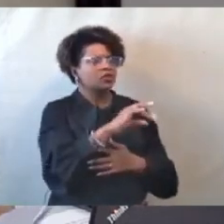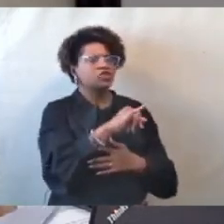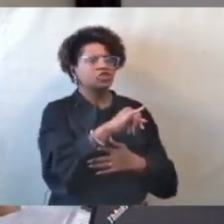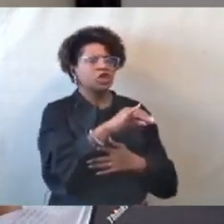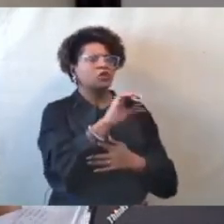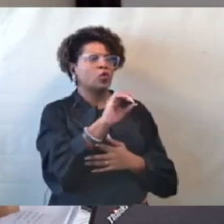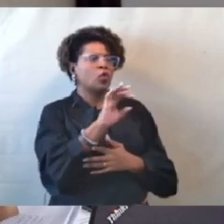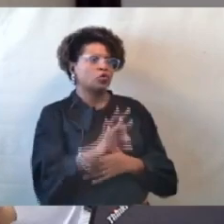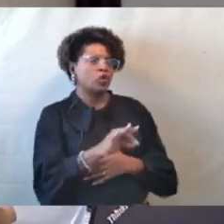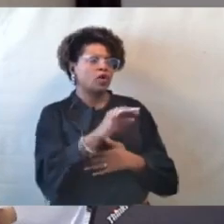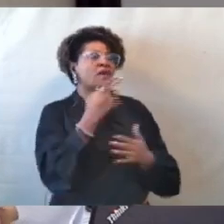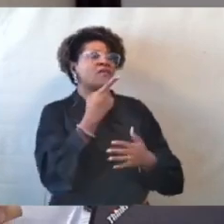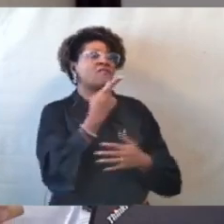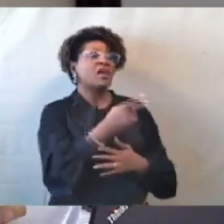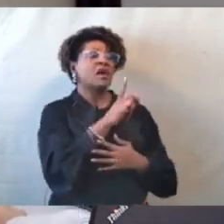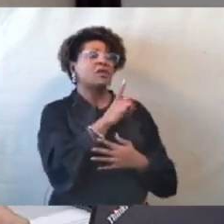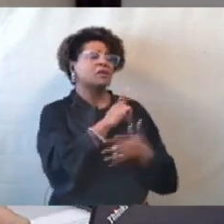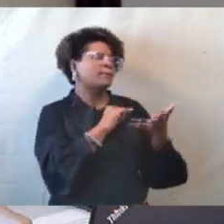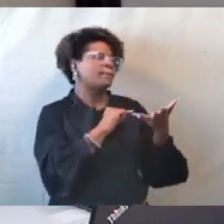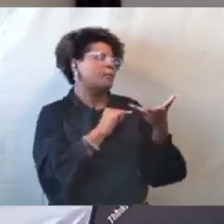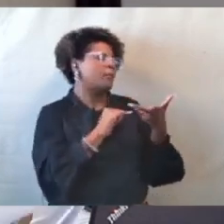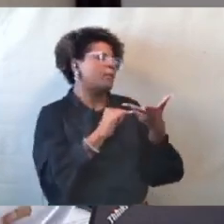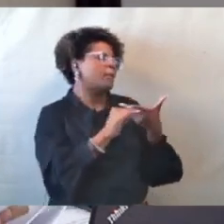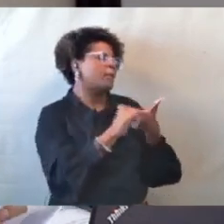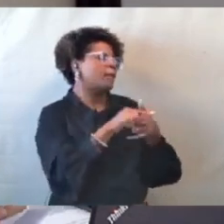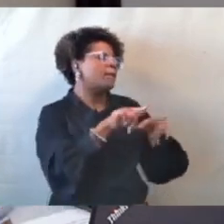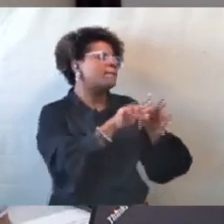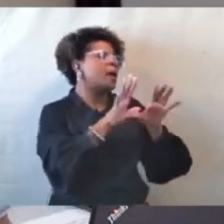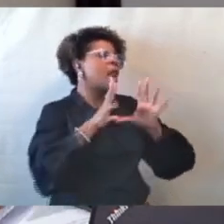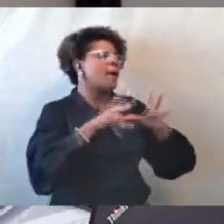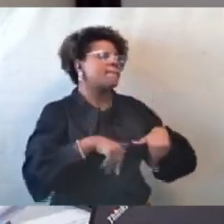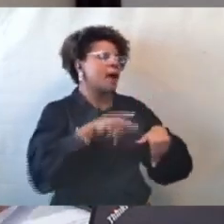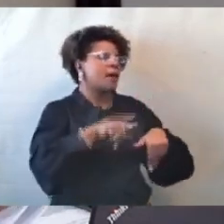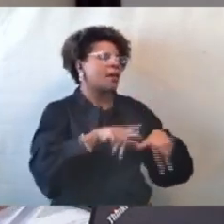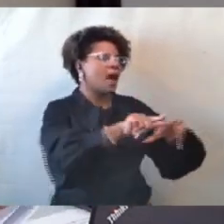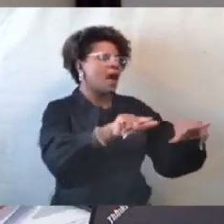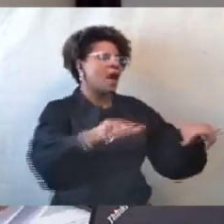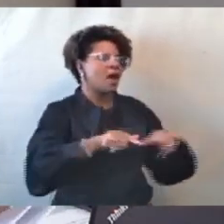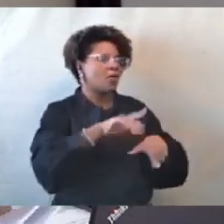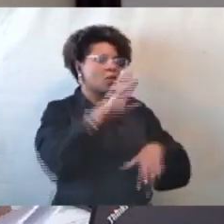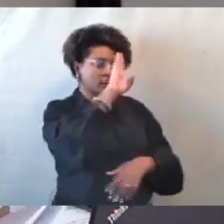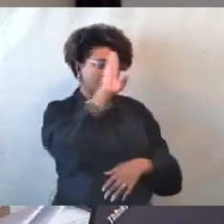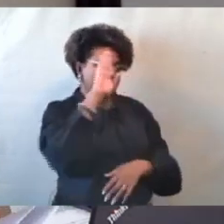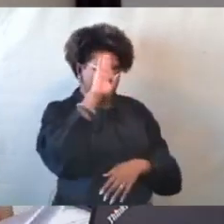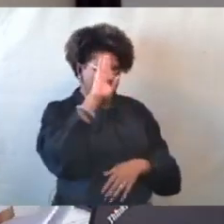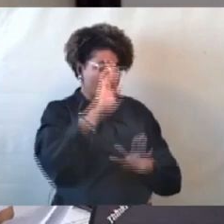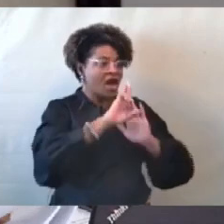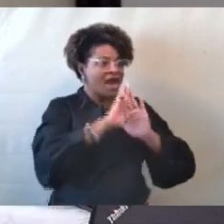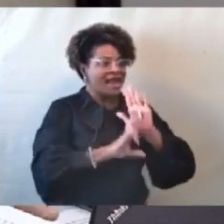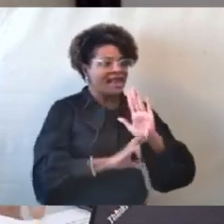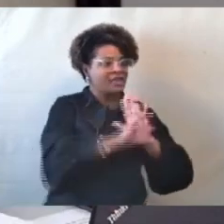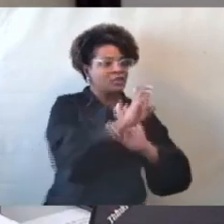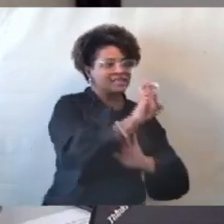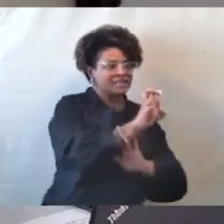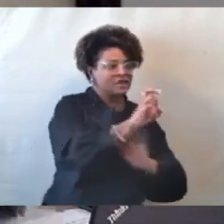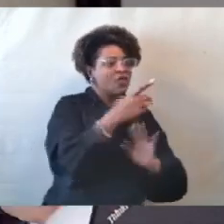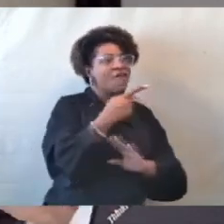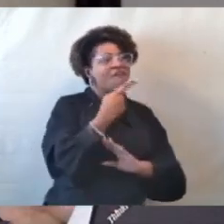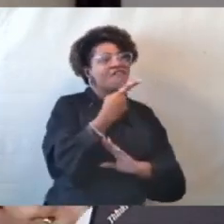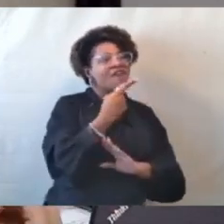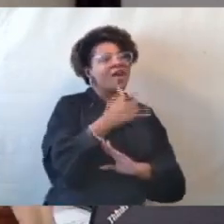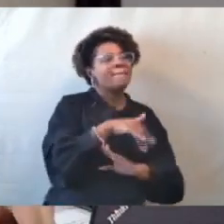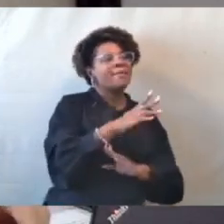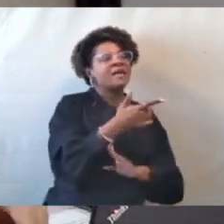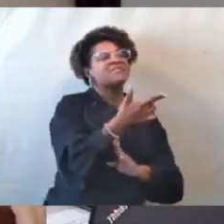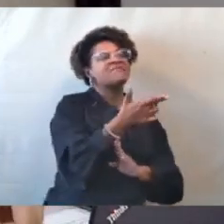limpeza da Lagoa da Pampulha. O relatório 5 da FCO fala em mais de 20 alternativas. Os professores da UFMG